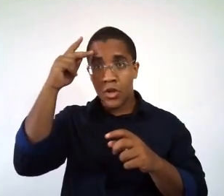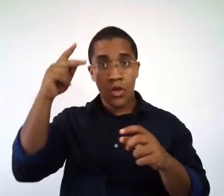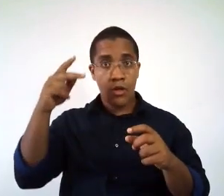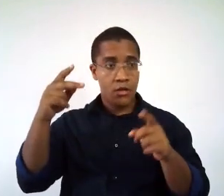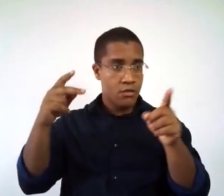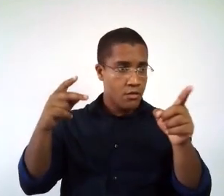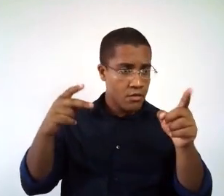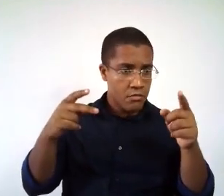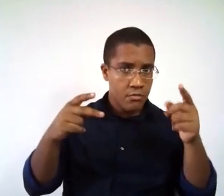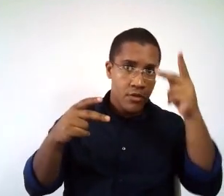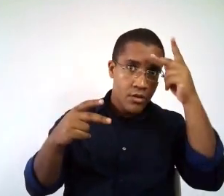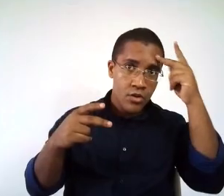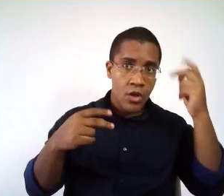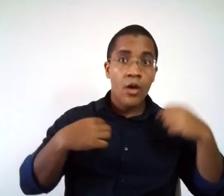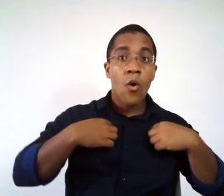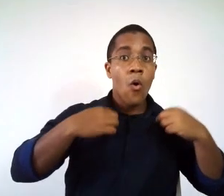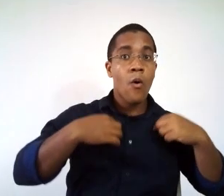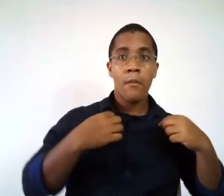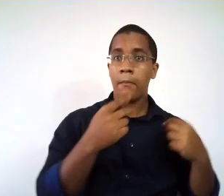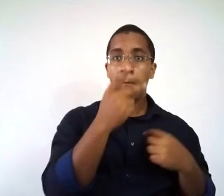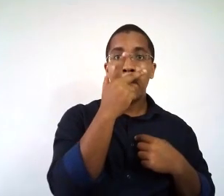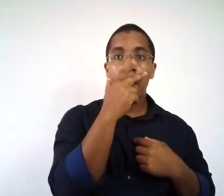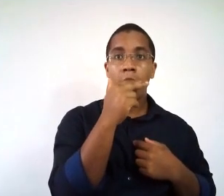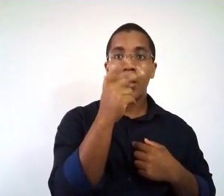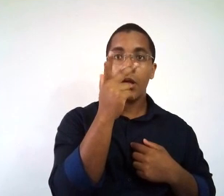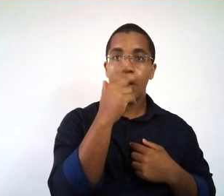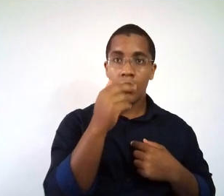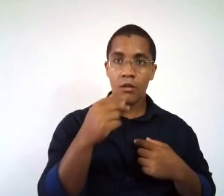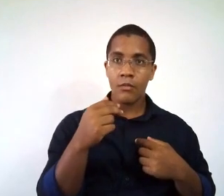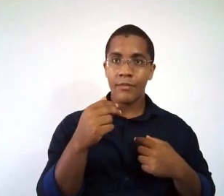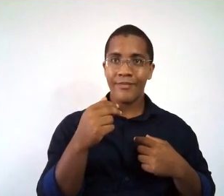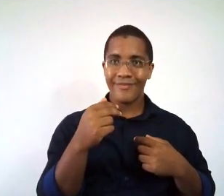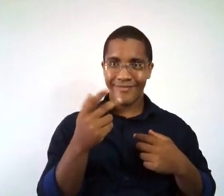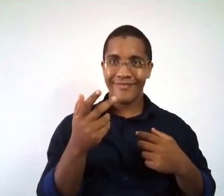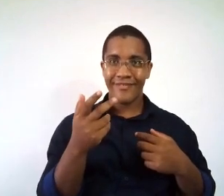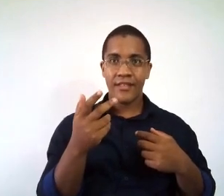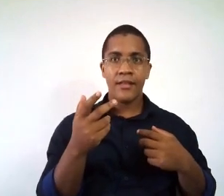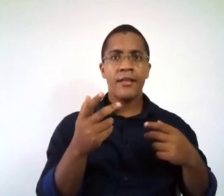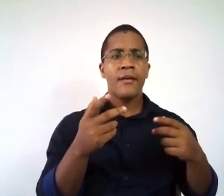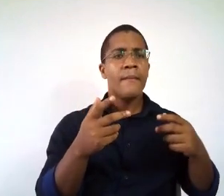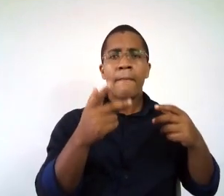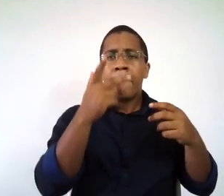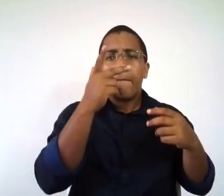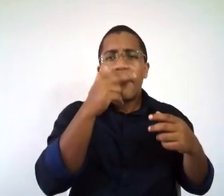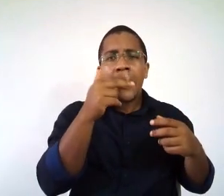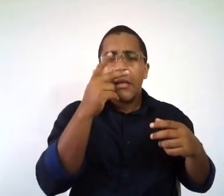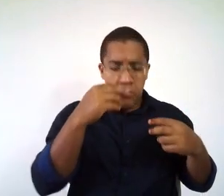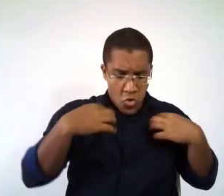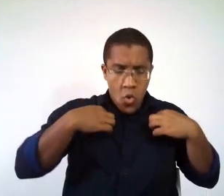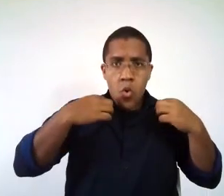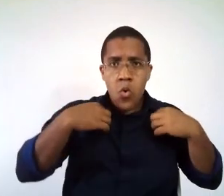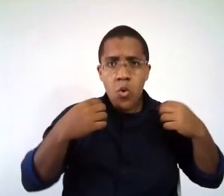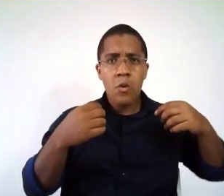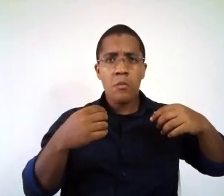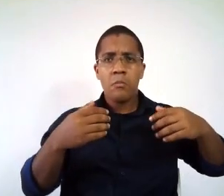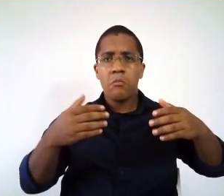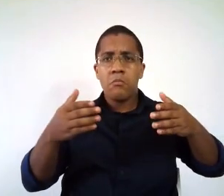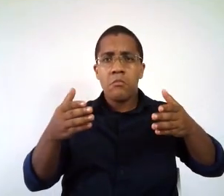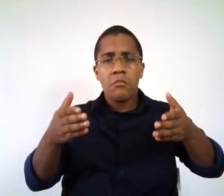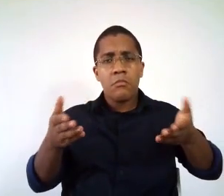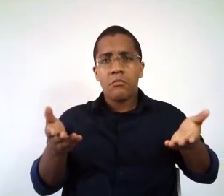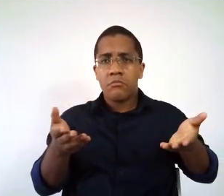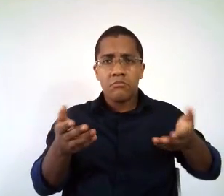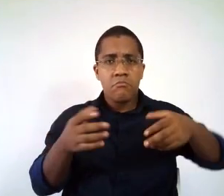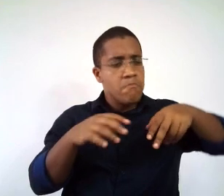Em um, eu tenho pessoas uniformizadas com a mesma camisa, com o mesmo short de meião